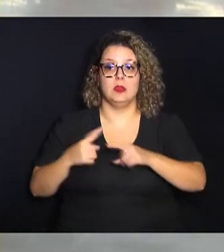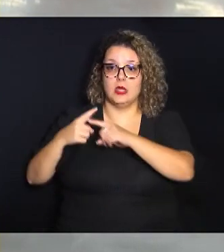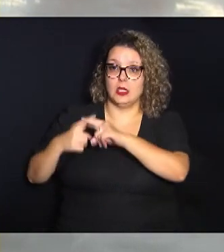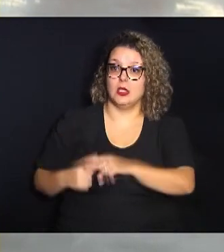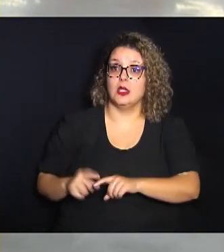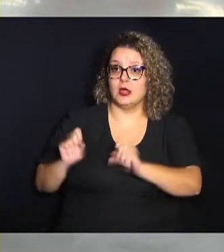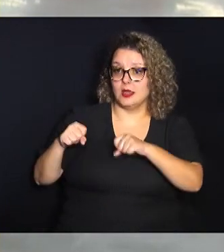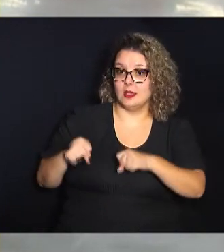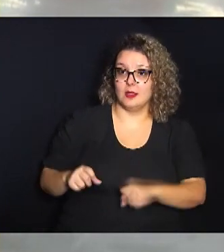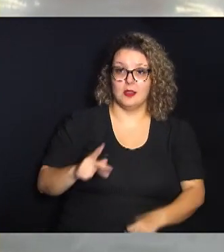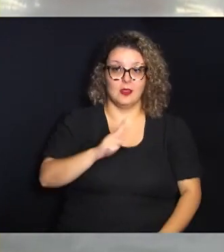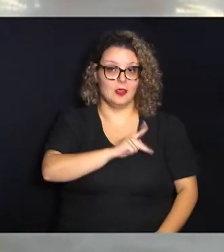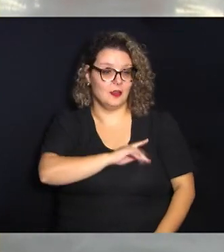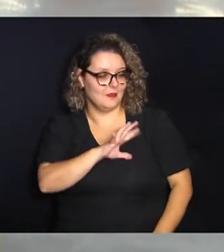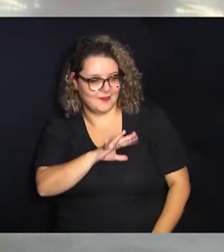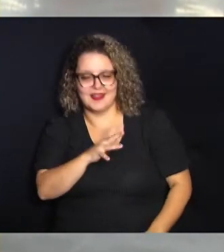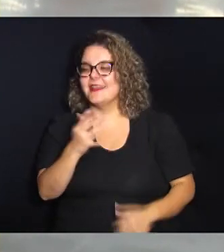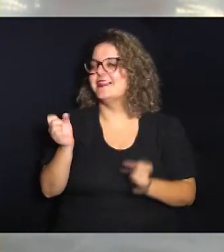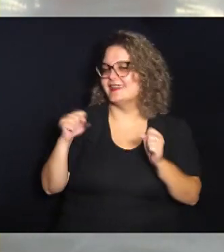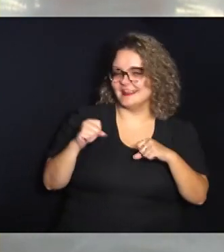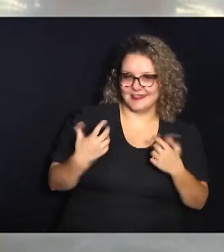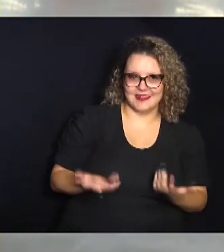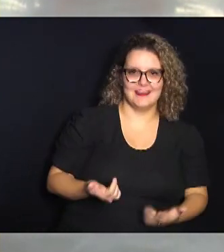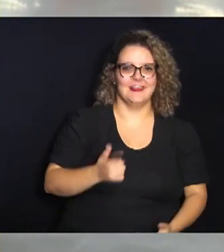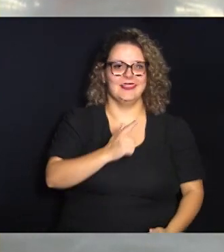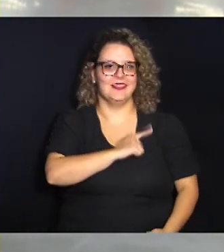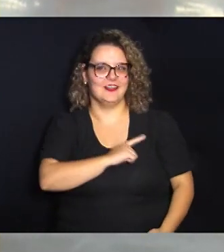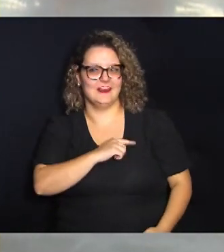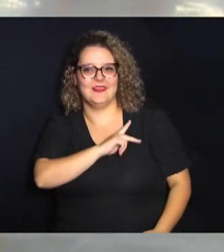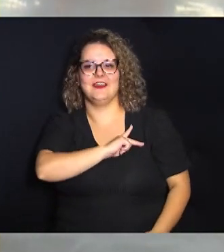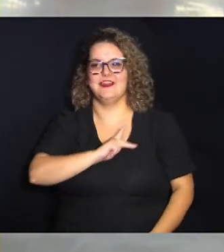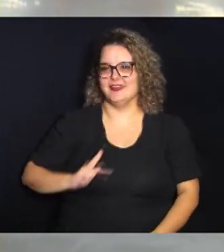tipo palmeiras e corinthians isso agora ali e ponte preta